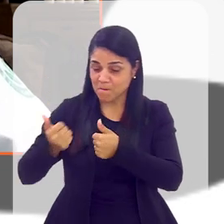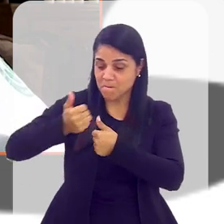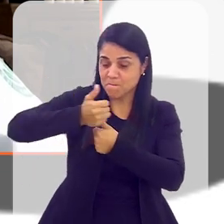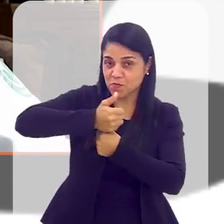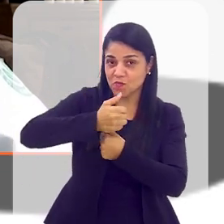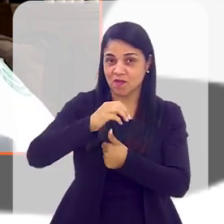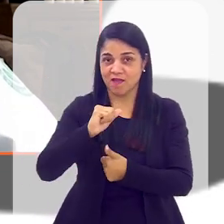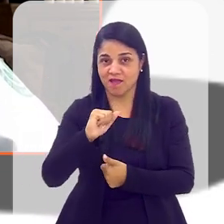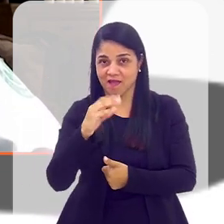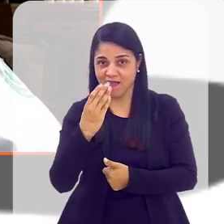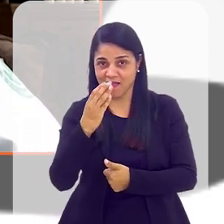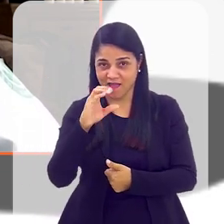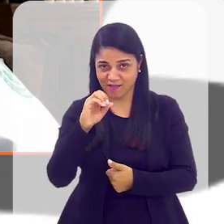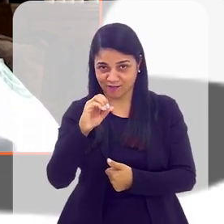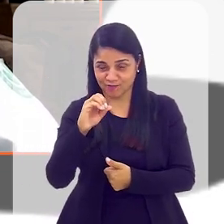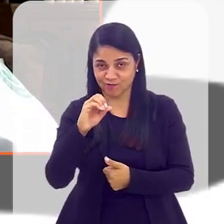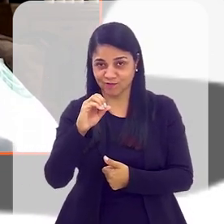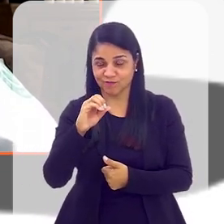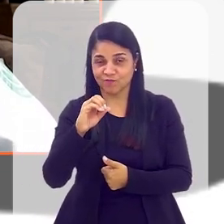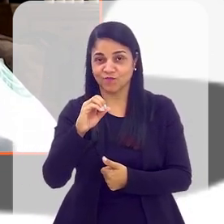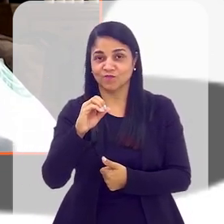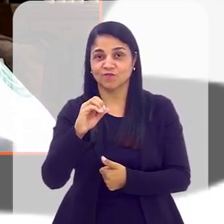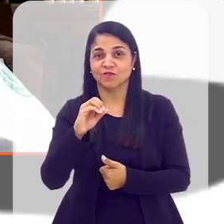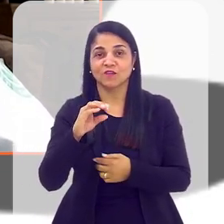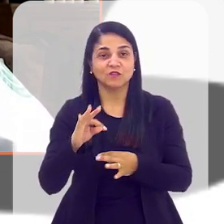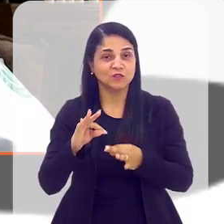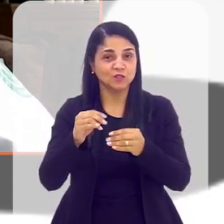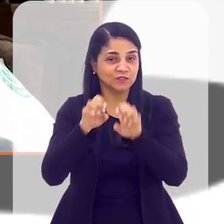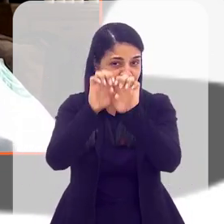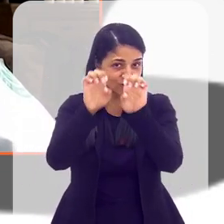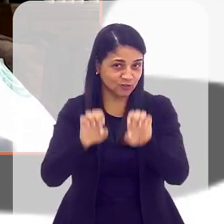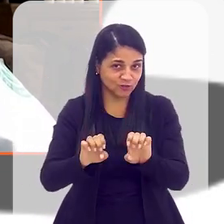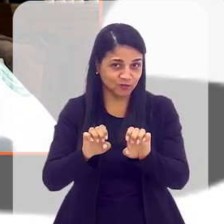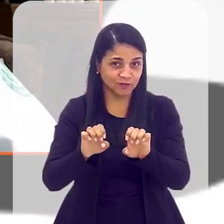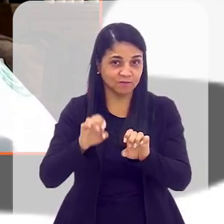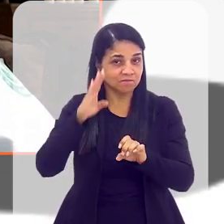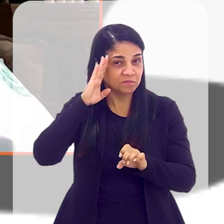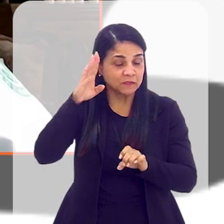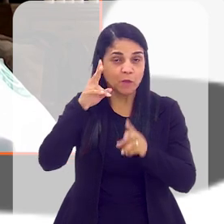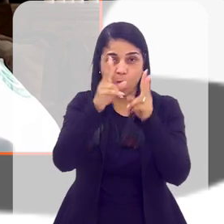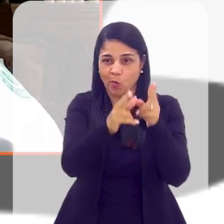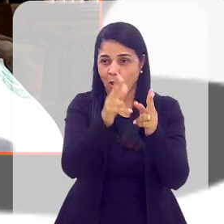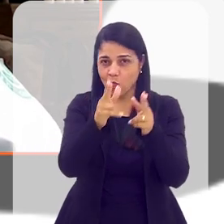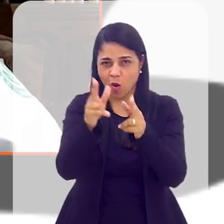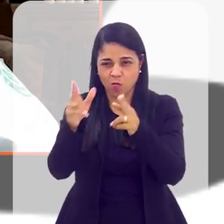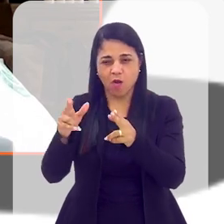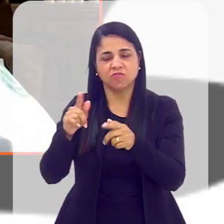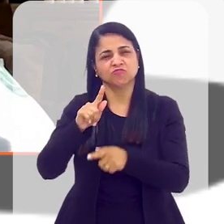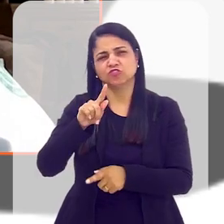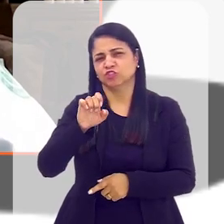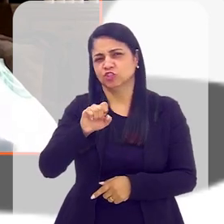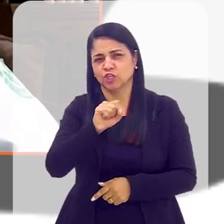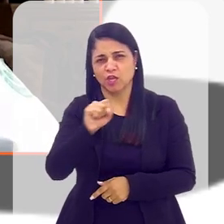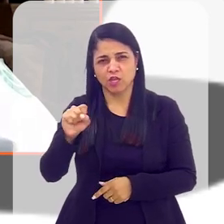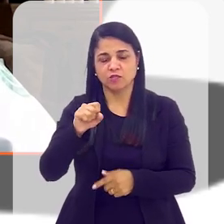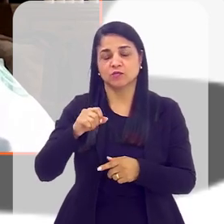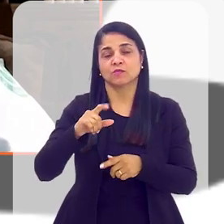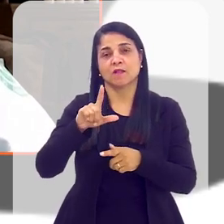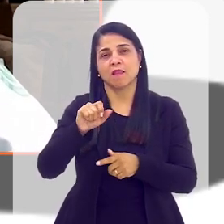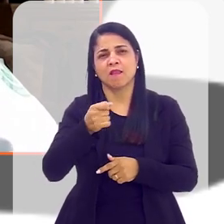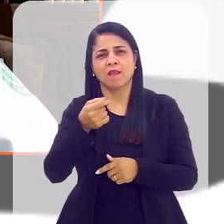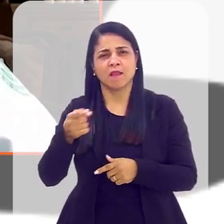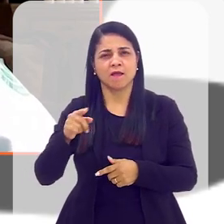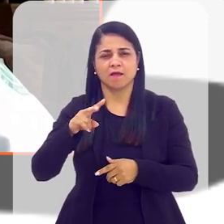é muito parecido, porque depois todos os revestimentos que vêm acima da estrutura principal são iguais. O gesso acartonado, a lã de